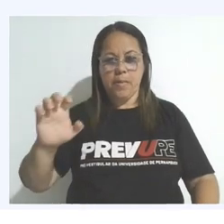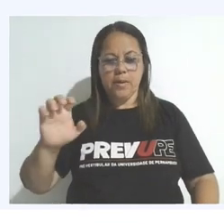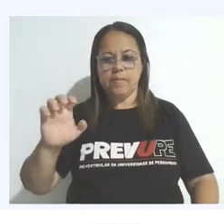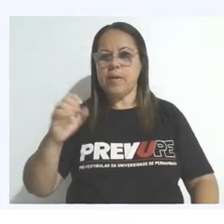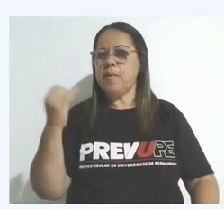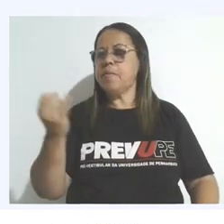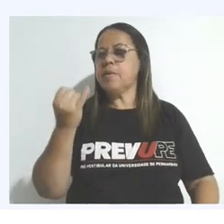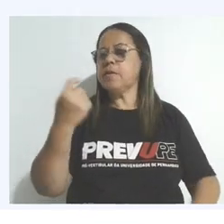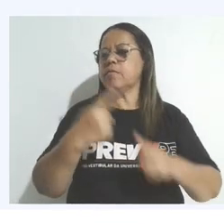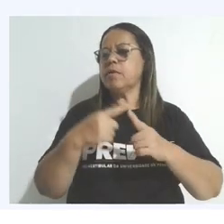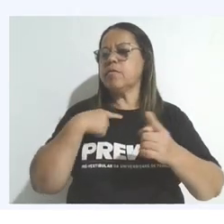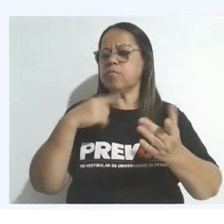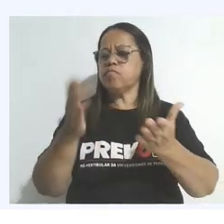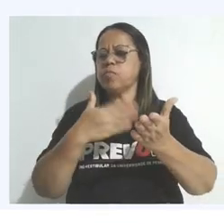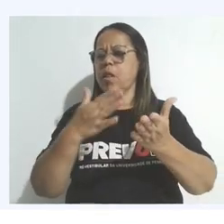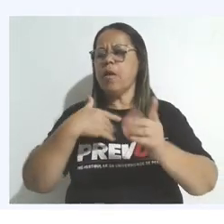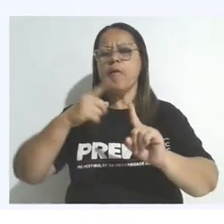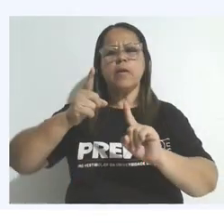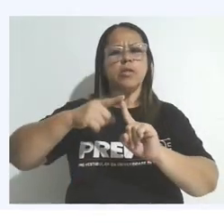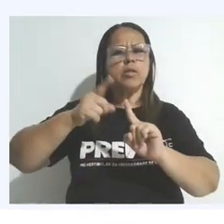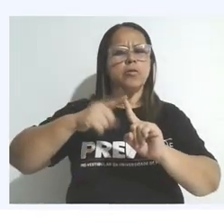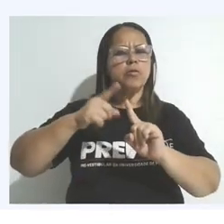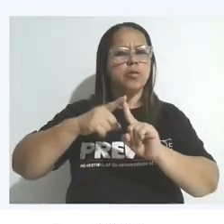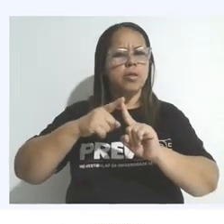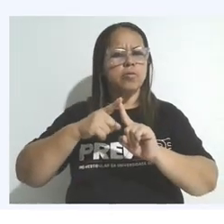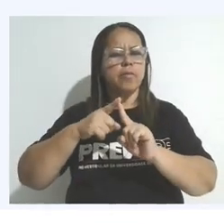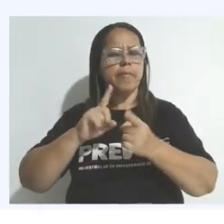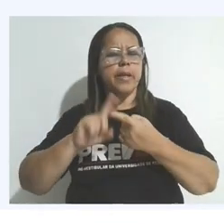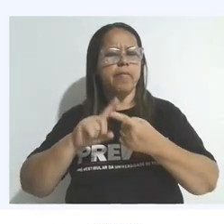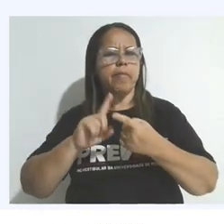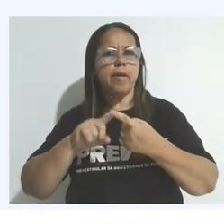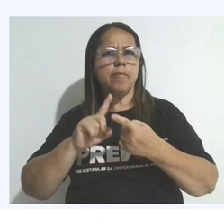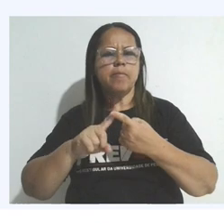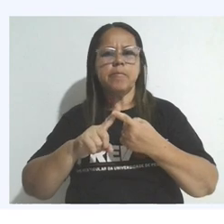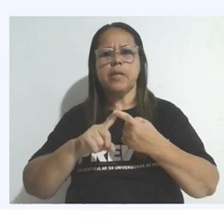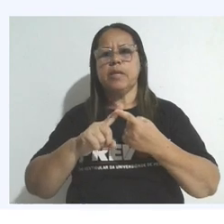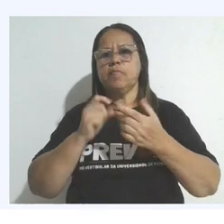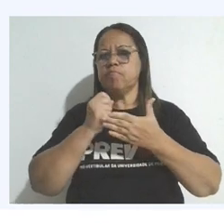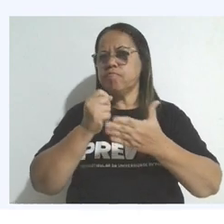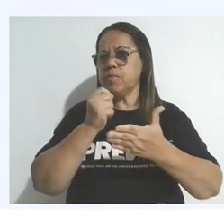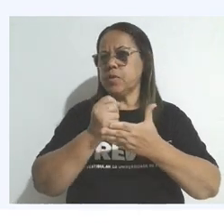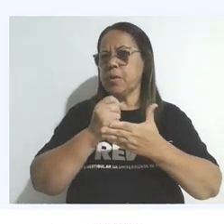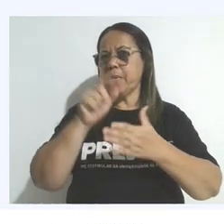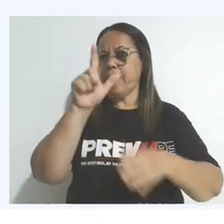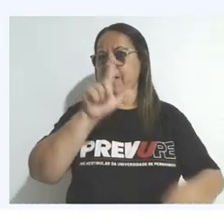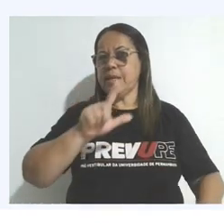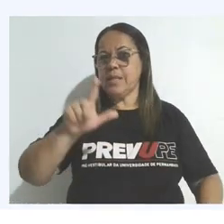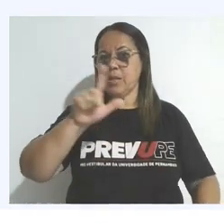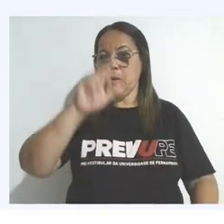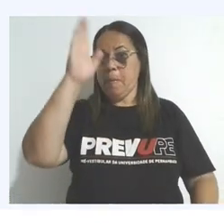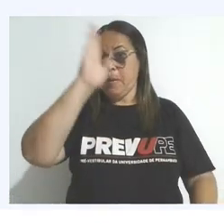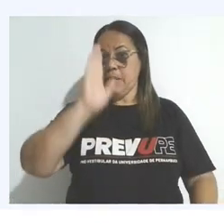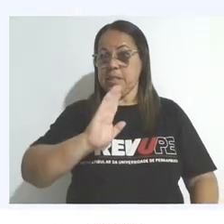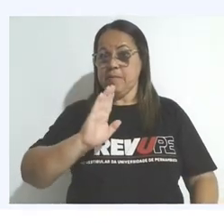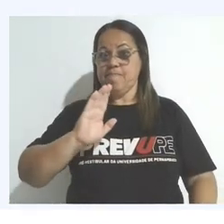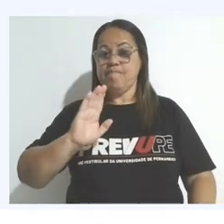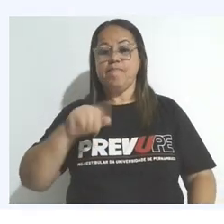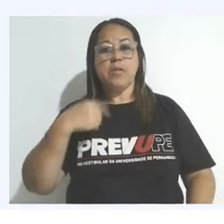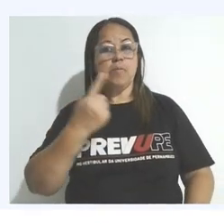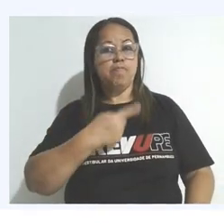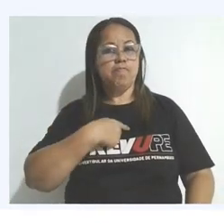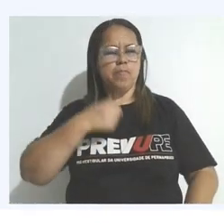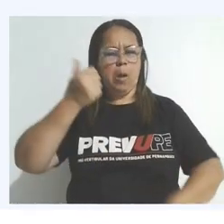suas principais obras, estilos e contribuições para a literatura brasileira. Para uma análise mais